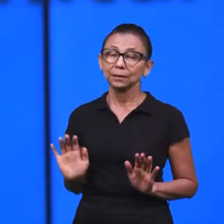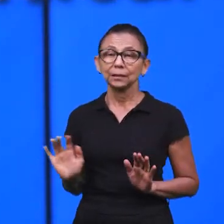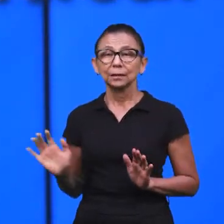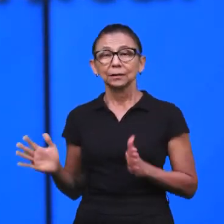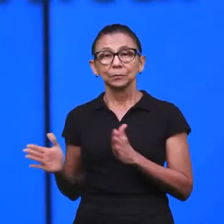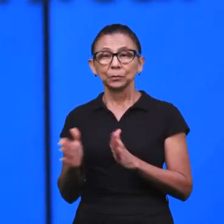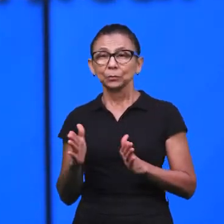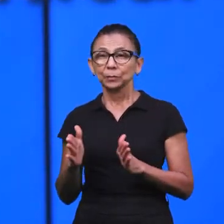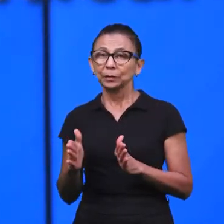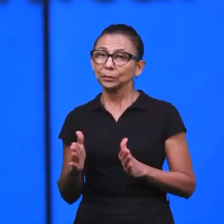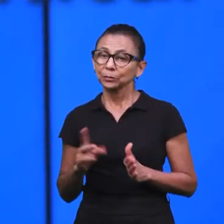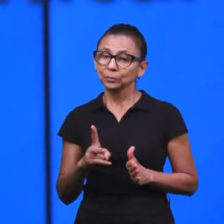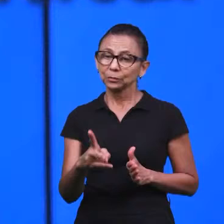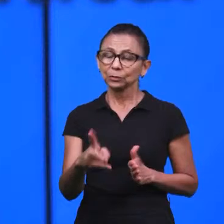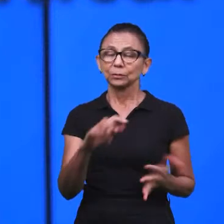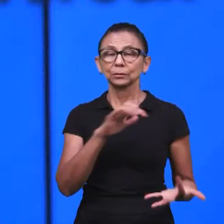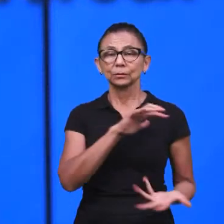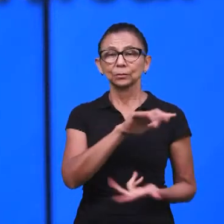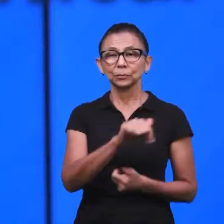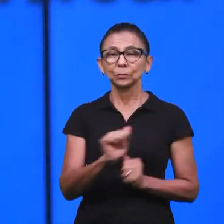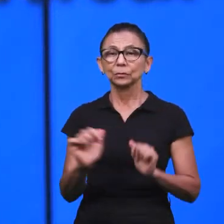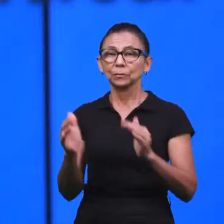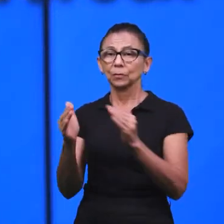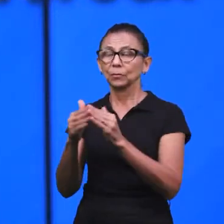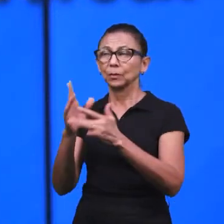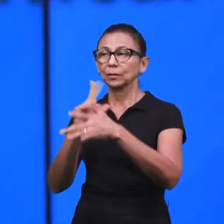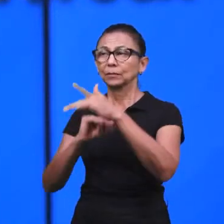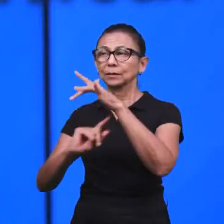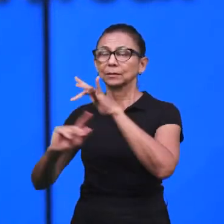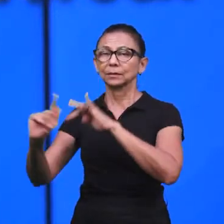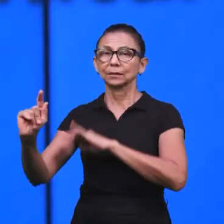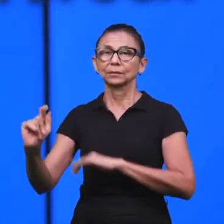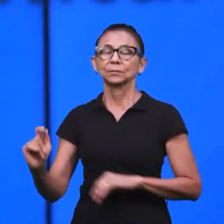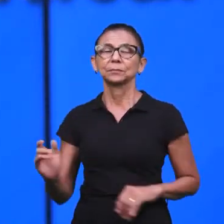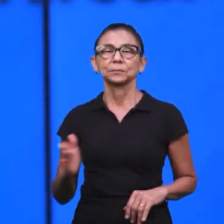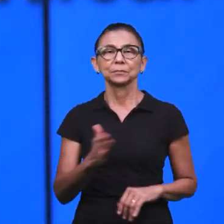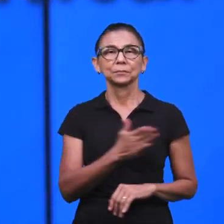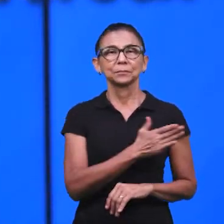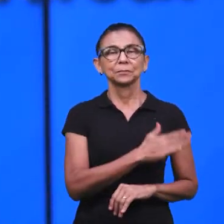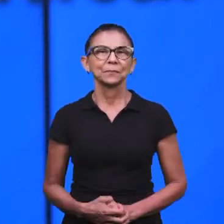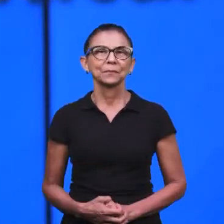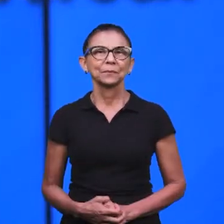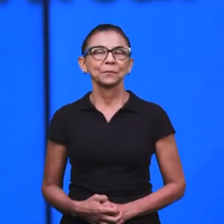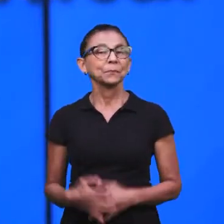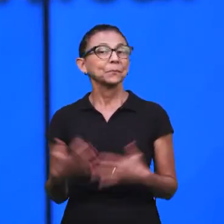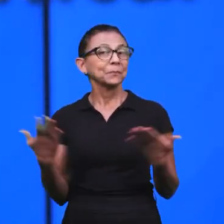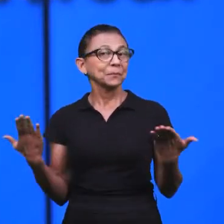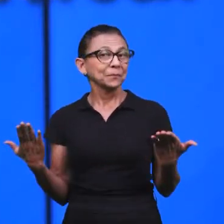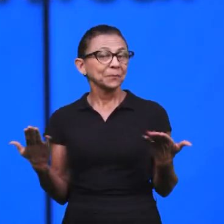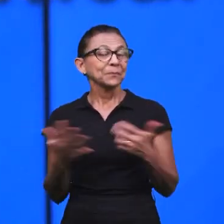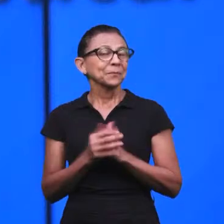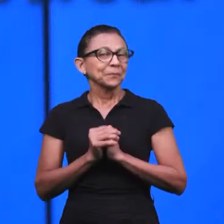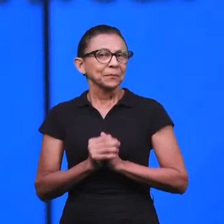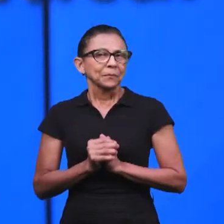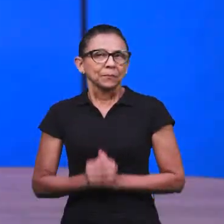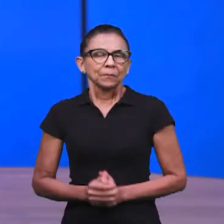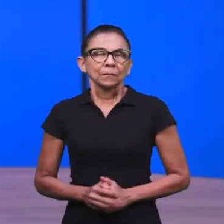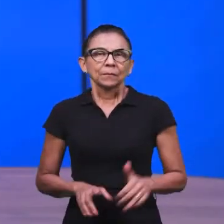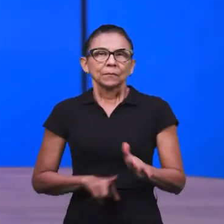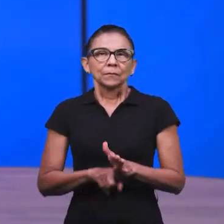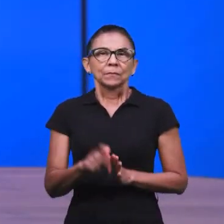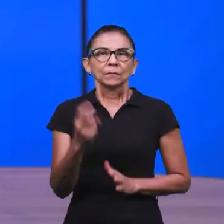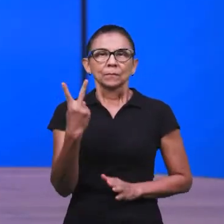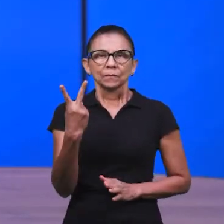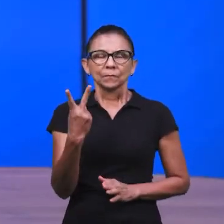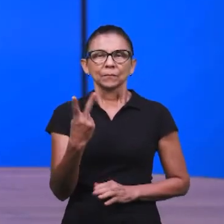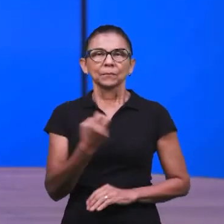deserto, mas rumo à terra prometida. Obrigado, então, pela sua participação, Emerson. Que Deus abençoe. Amém,